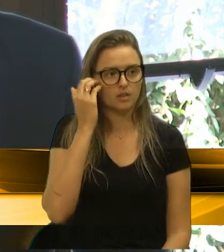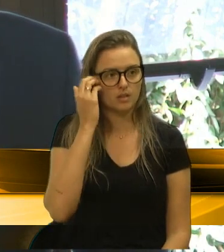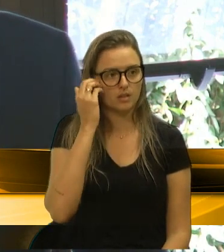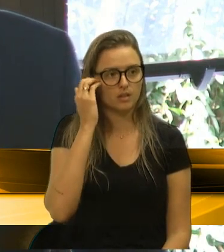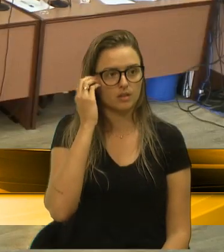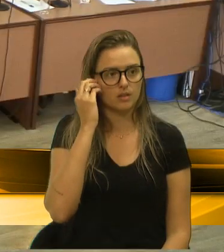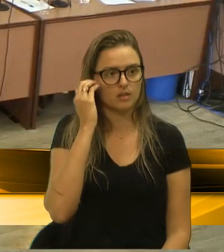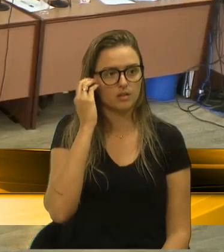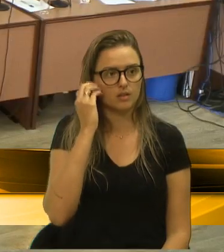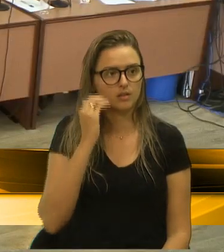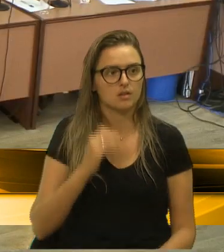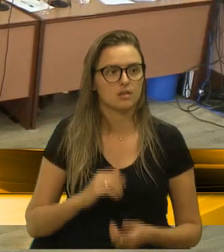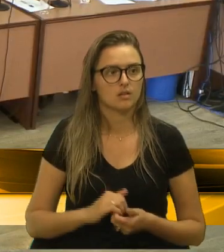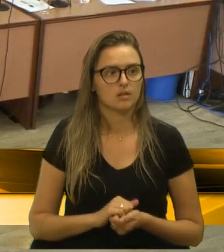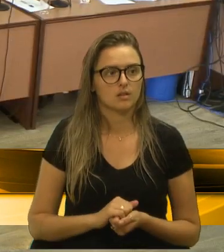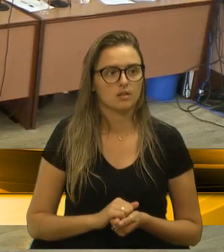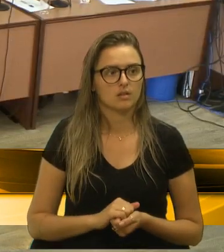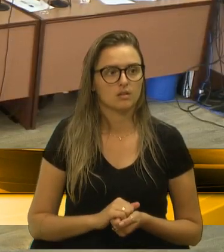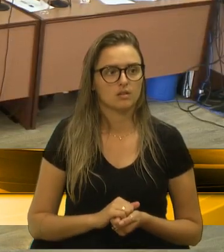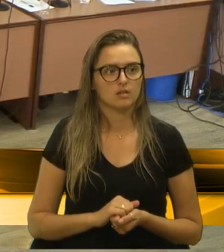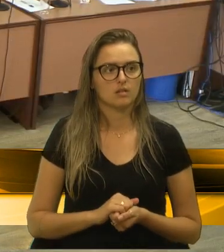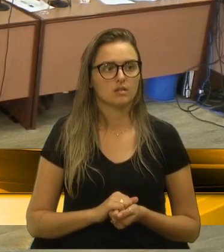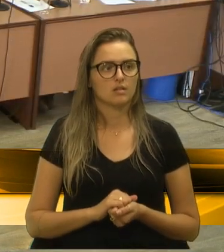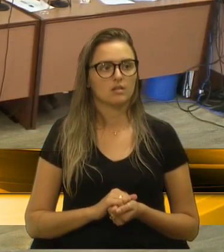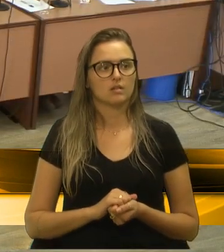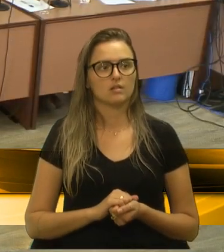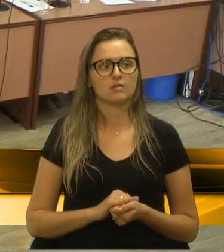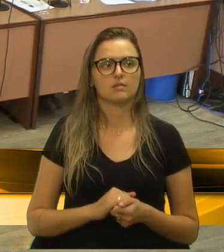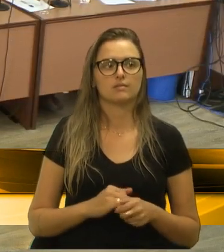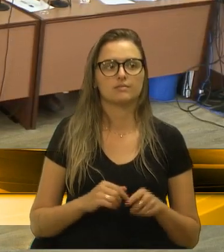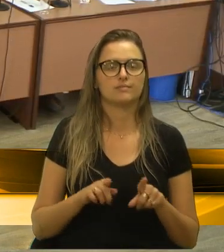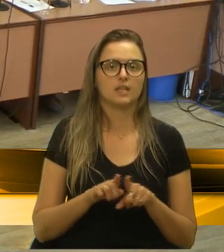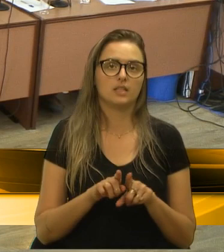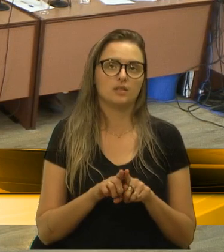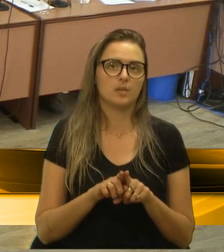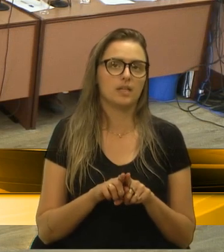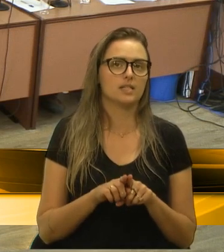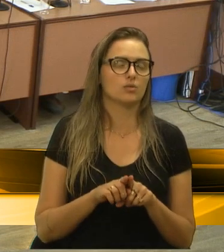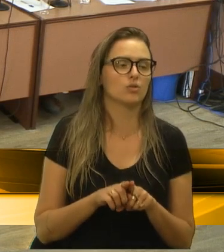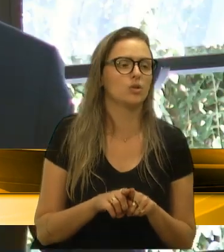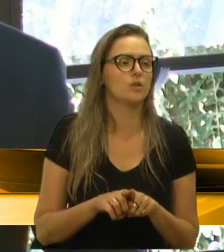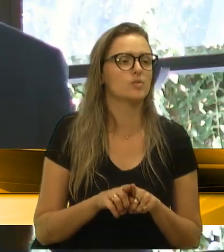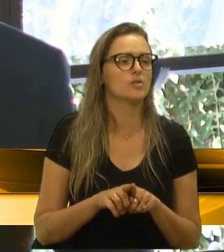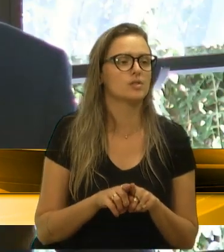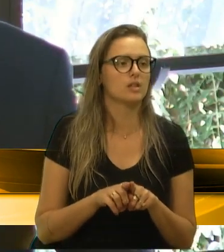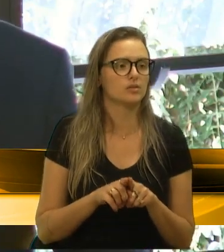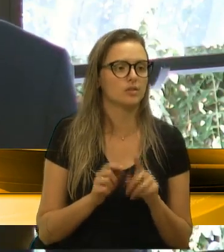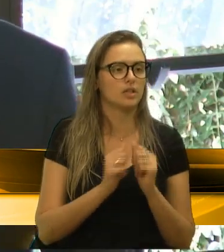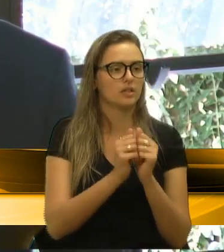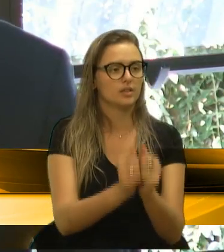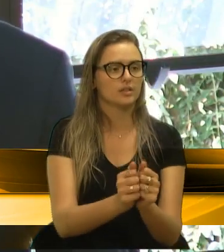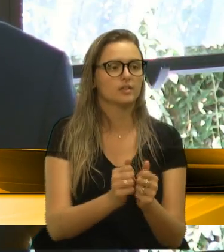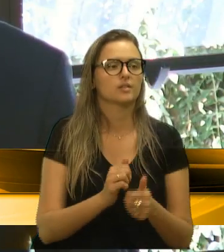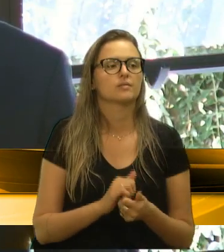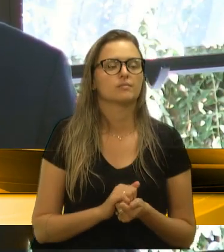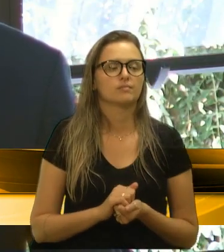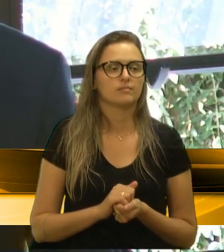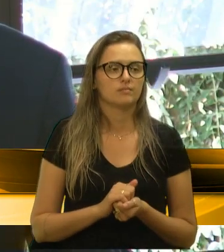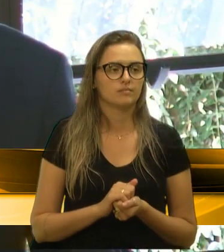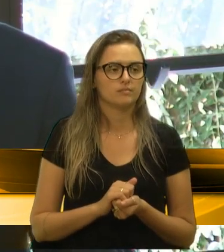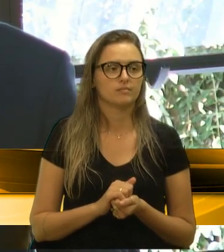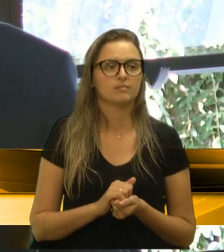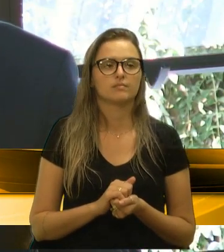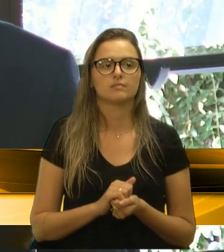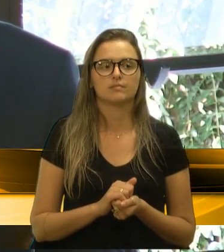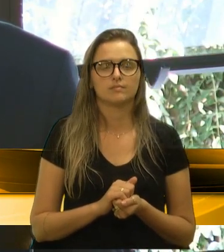redes sociais, a irresponsabilidade, e todos nós deveríamos trabalhar em cima, chamar a atenção desses irresponsáveis, que